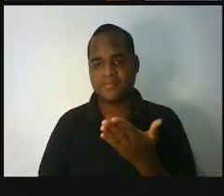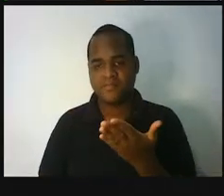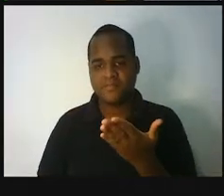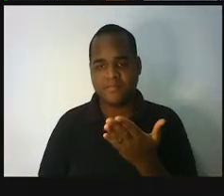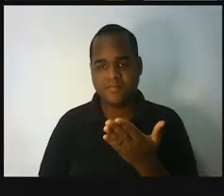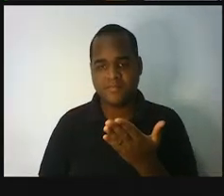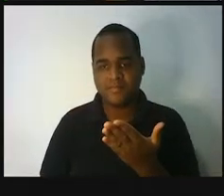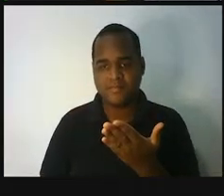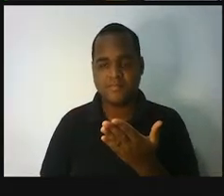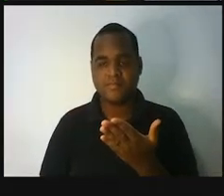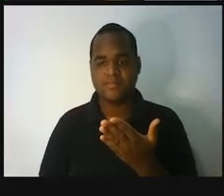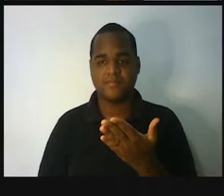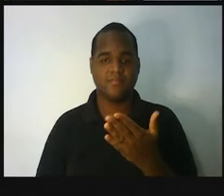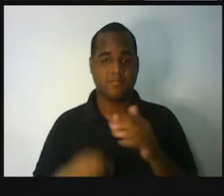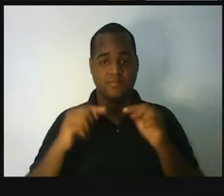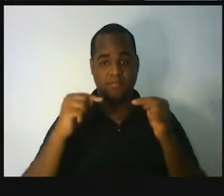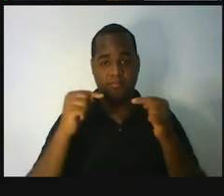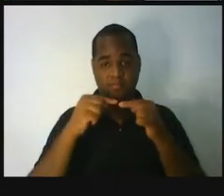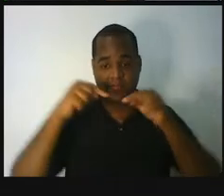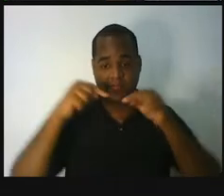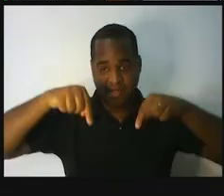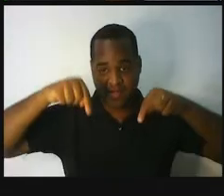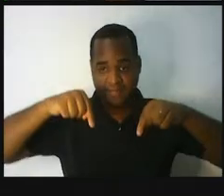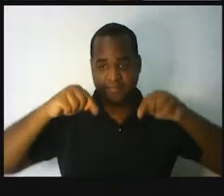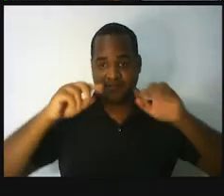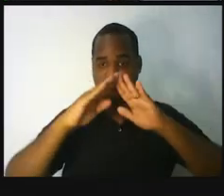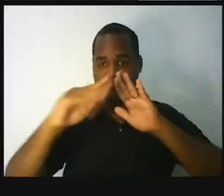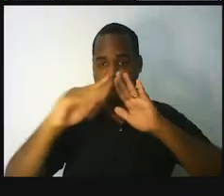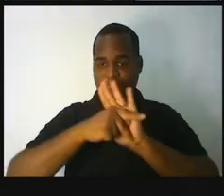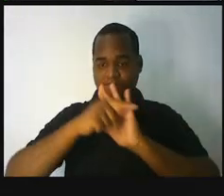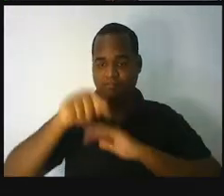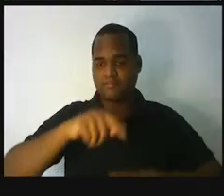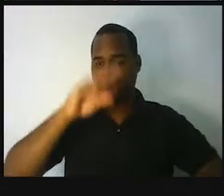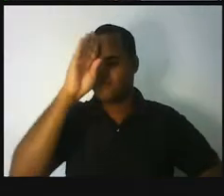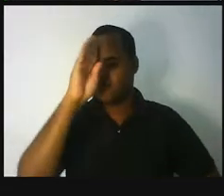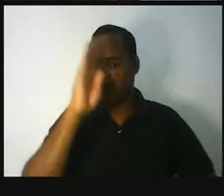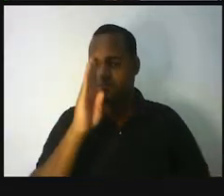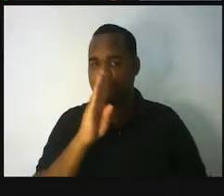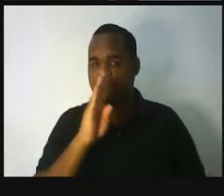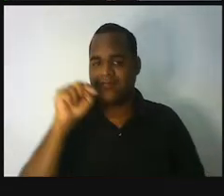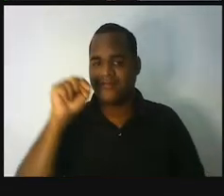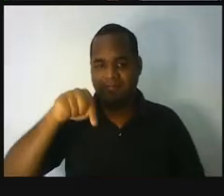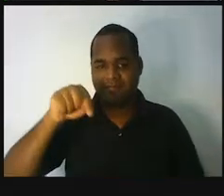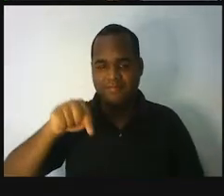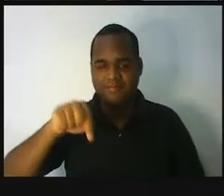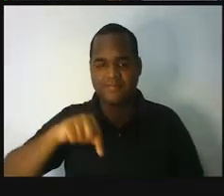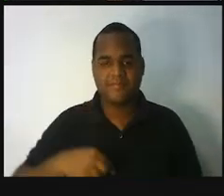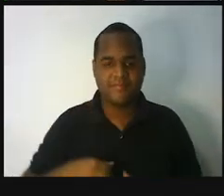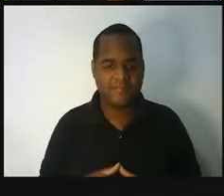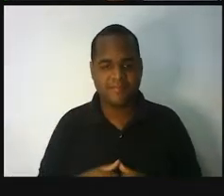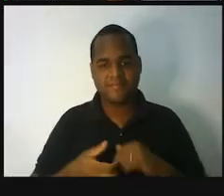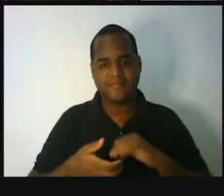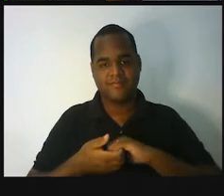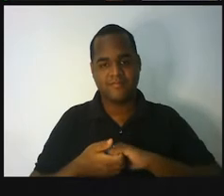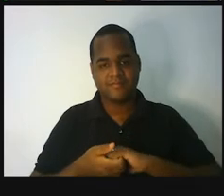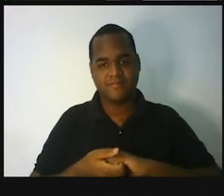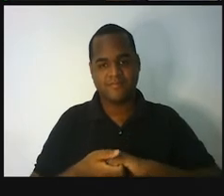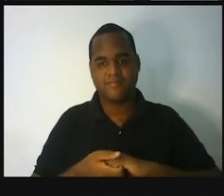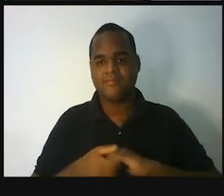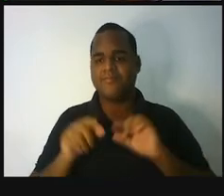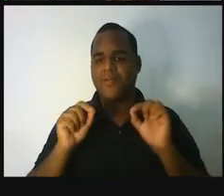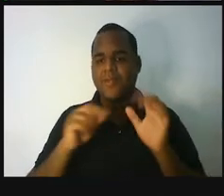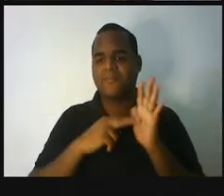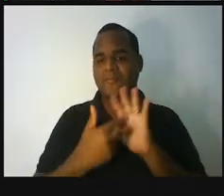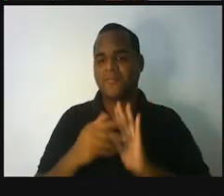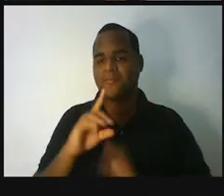e a gente tem o fluxo doméstico. O que significa doméstico? Primeira pergunta. Eu disse que